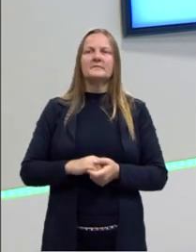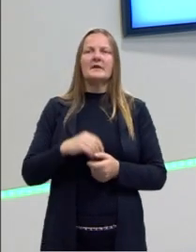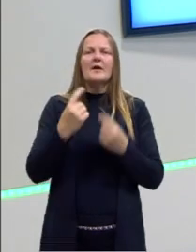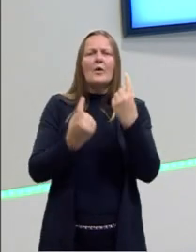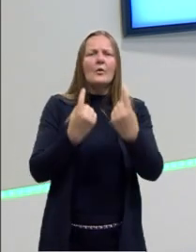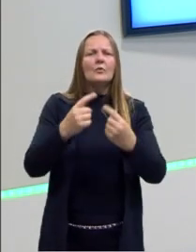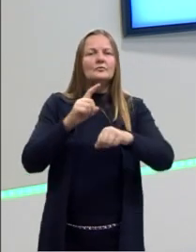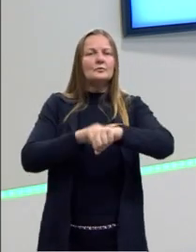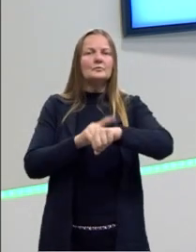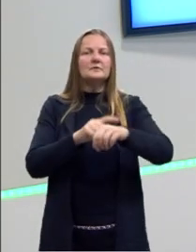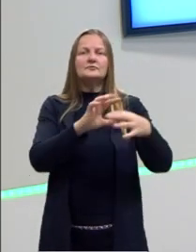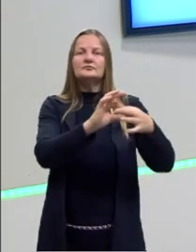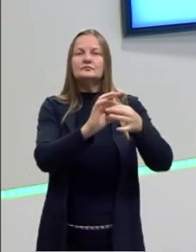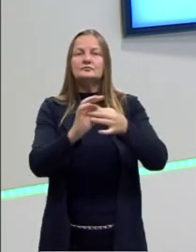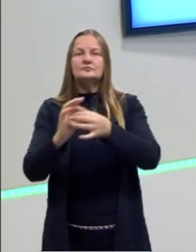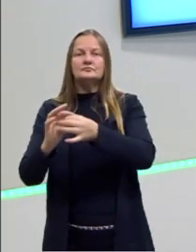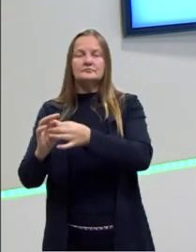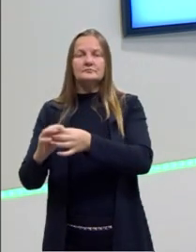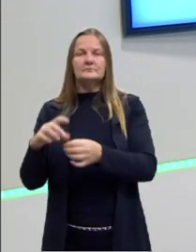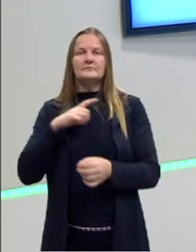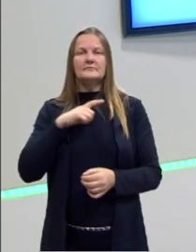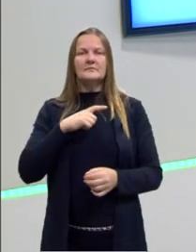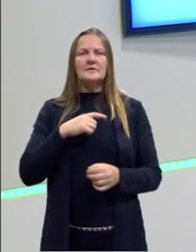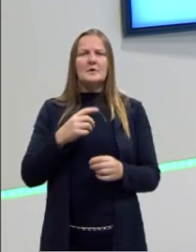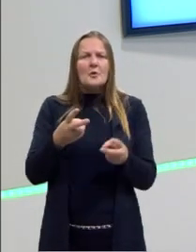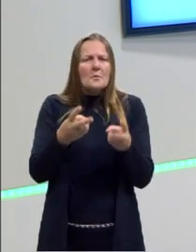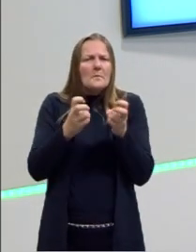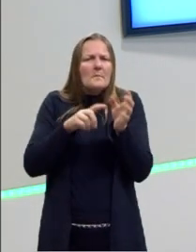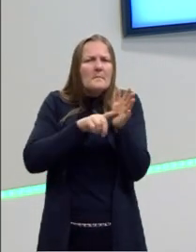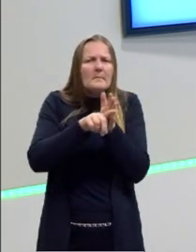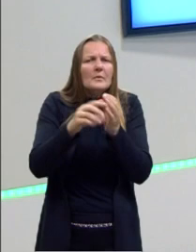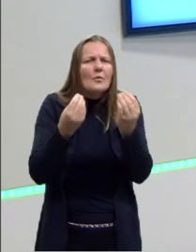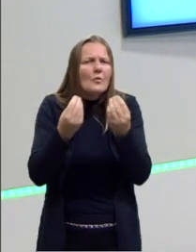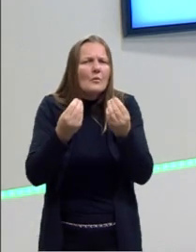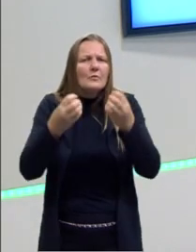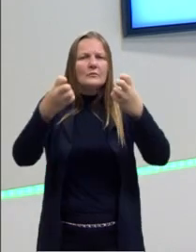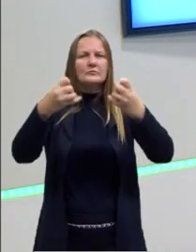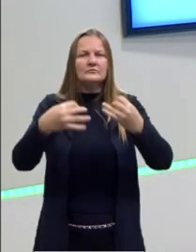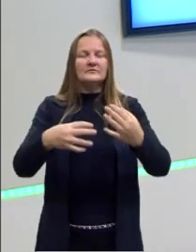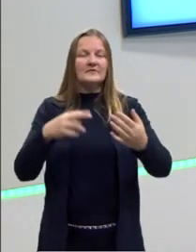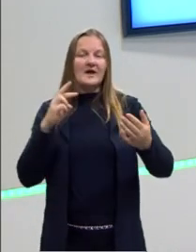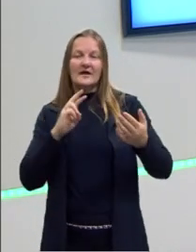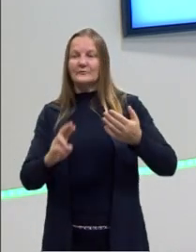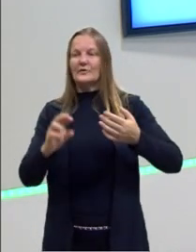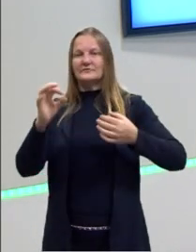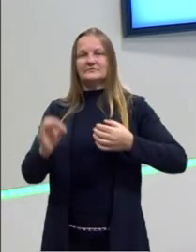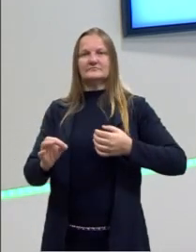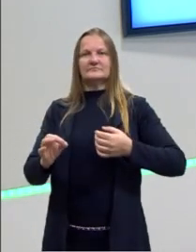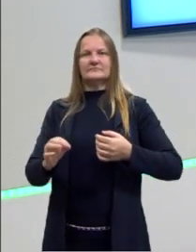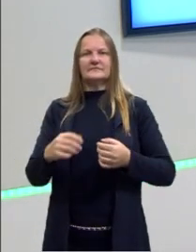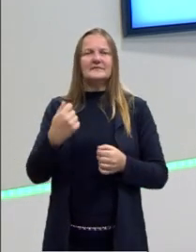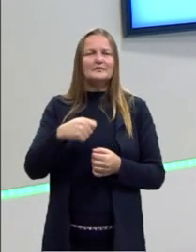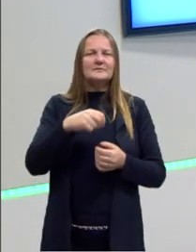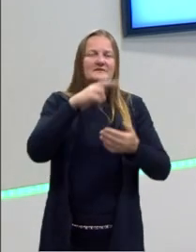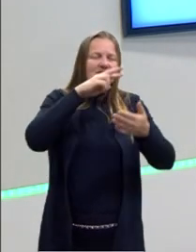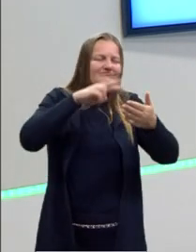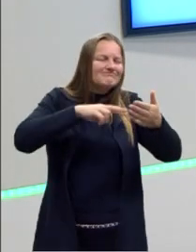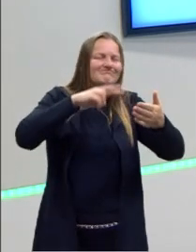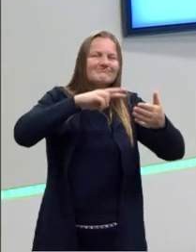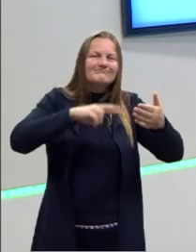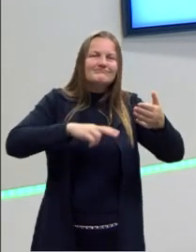determinados momentos, a minha pergunta, ela já me leva a minha resposta. Eu não necessito